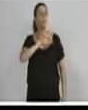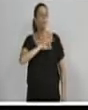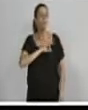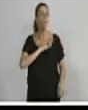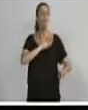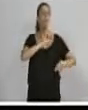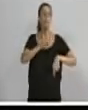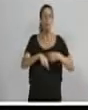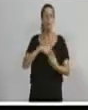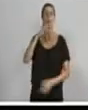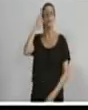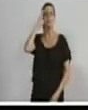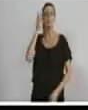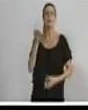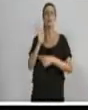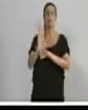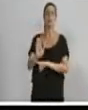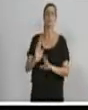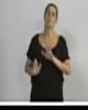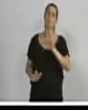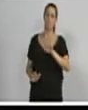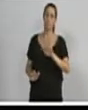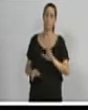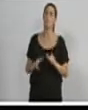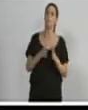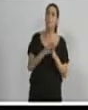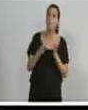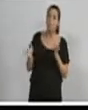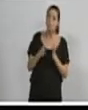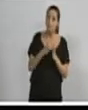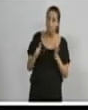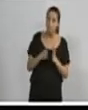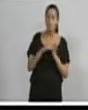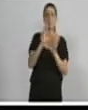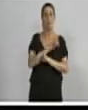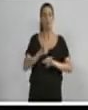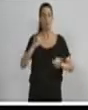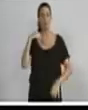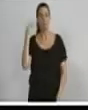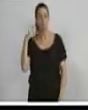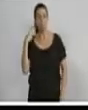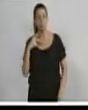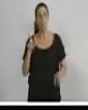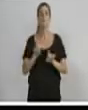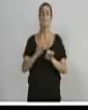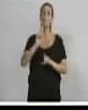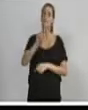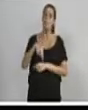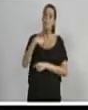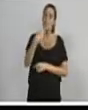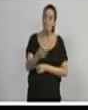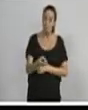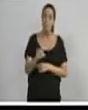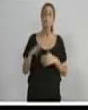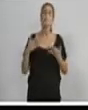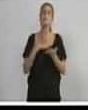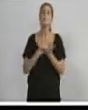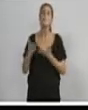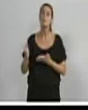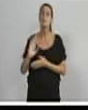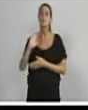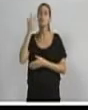da presidente Dilma, durante a campanha, pós-campanha e na tentativa de obstrução da Lava Jato, absolutamente